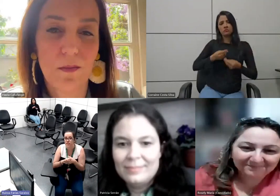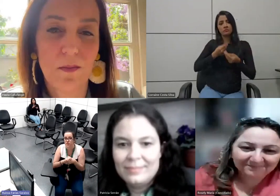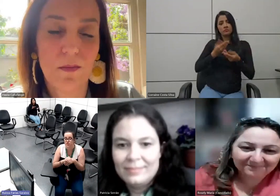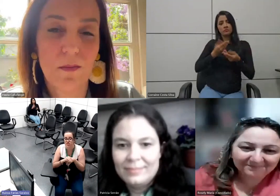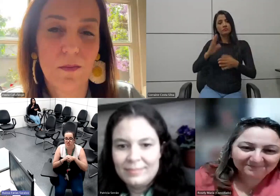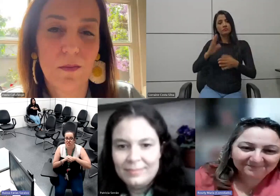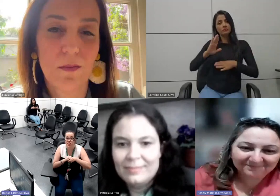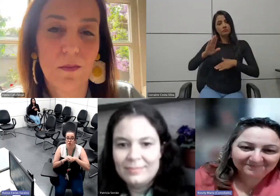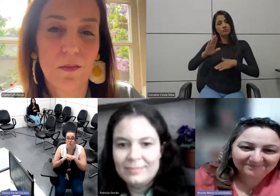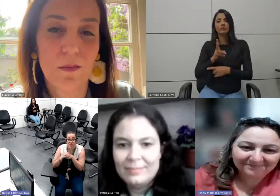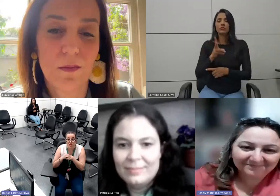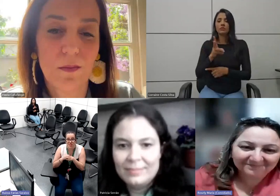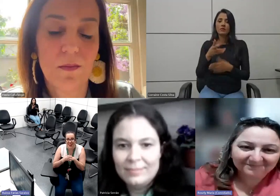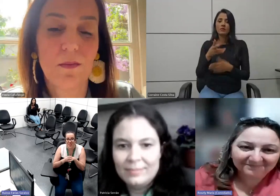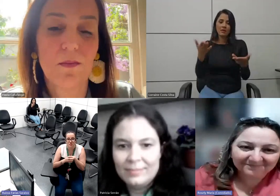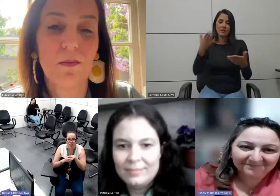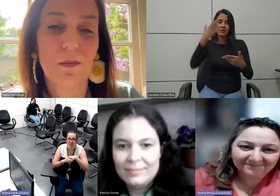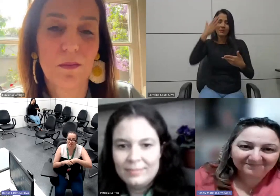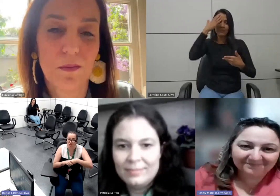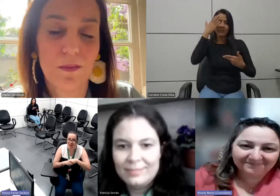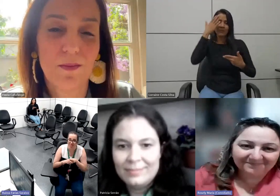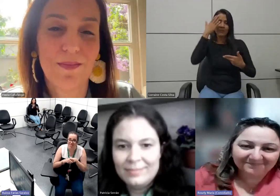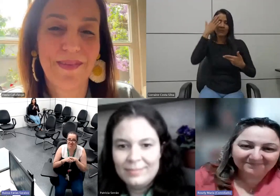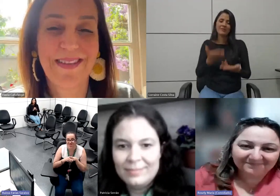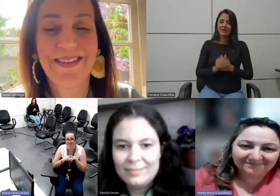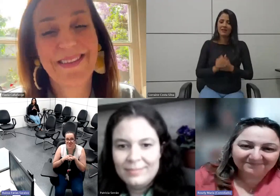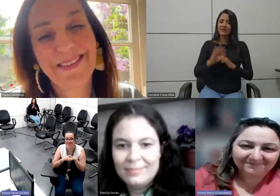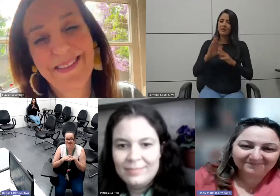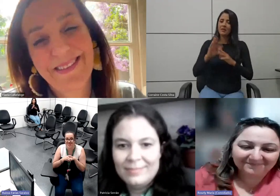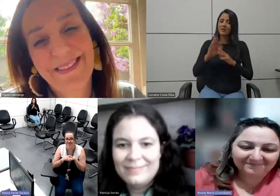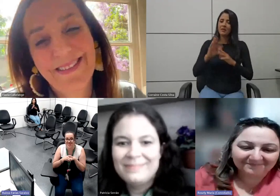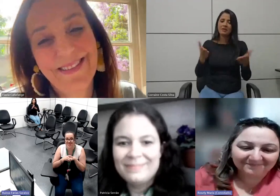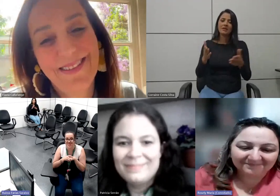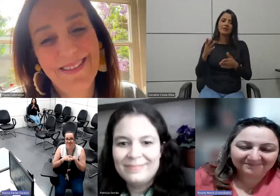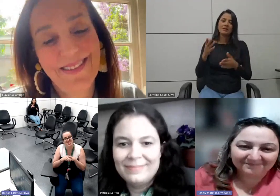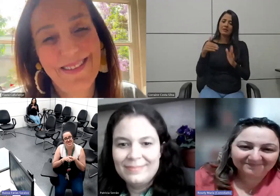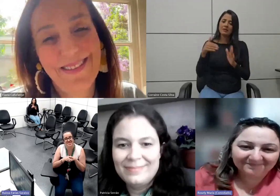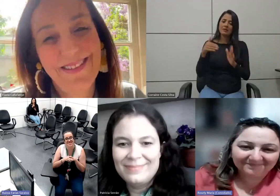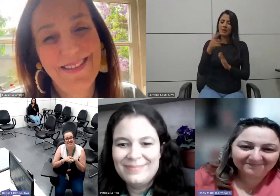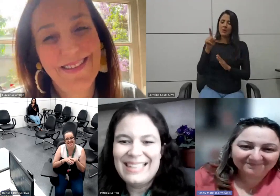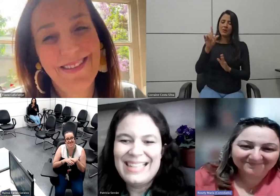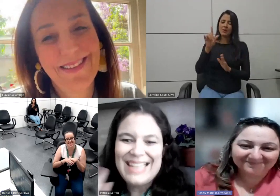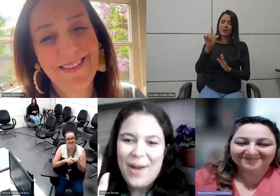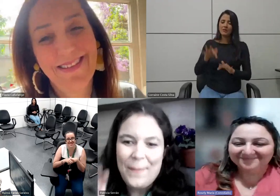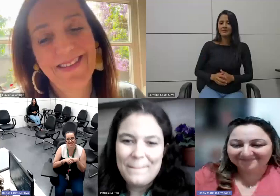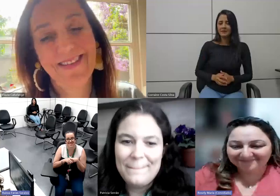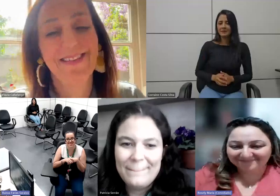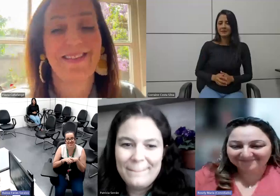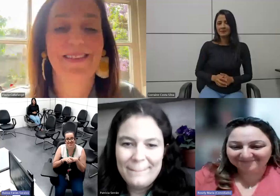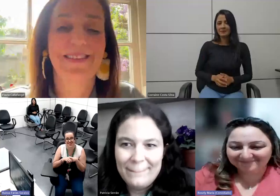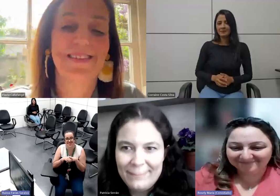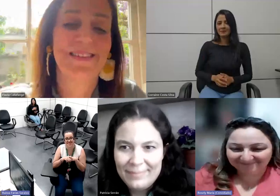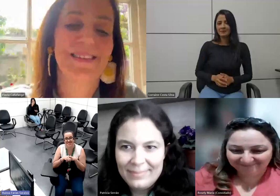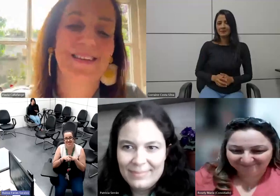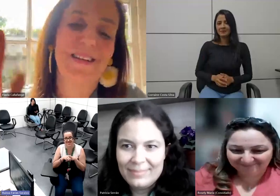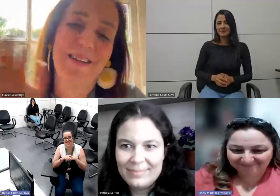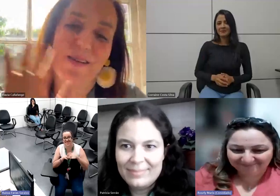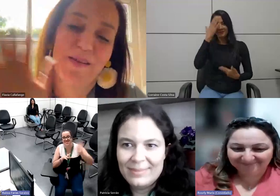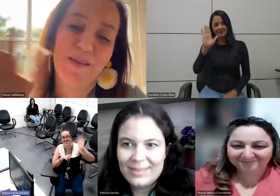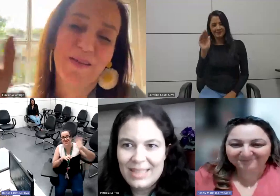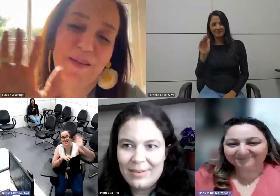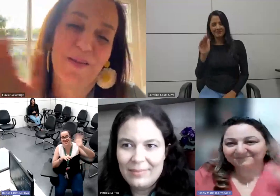isso para frente então muito obrigada a todas vocês e até a próxima obrigada gente tchau